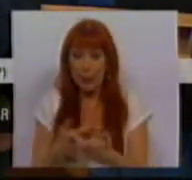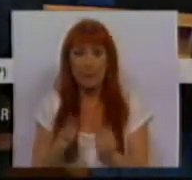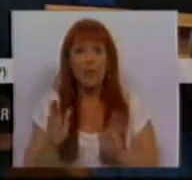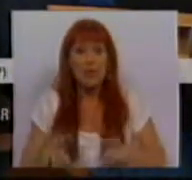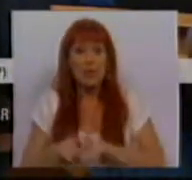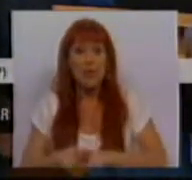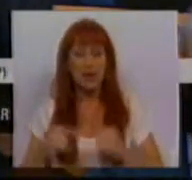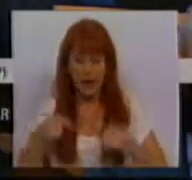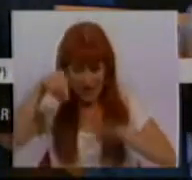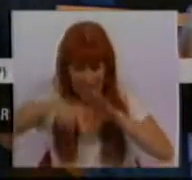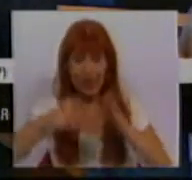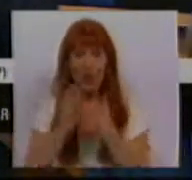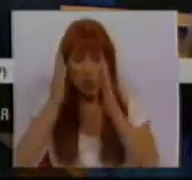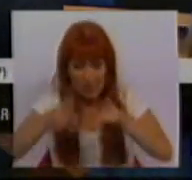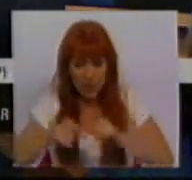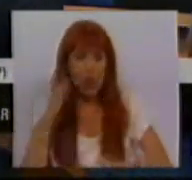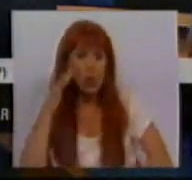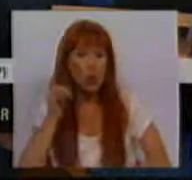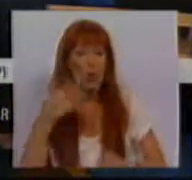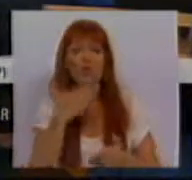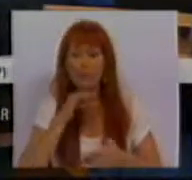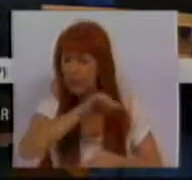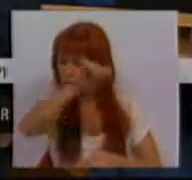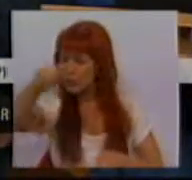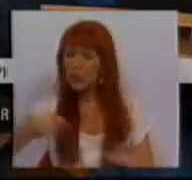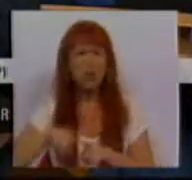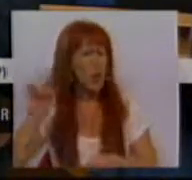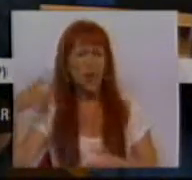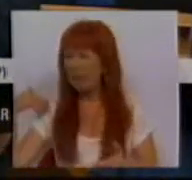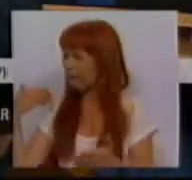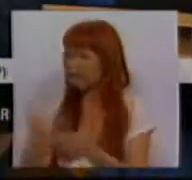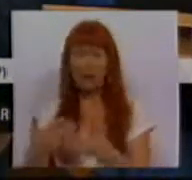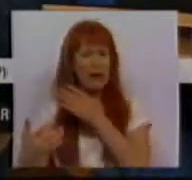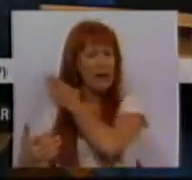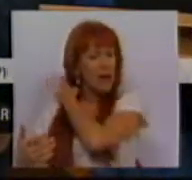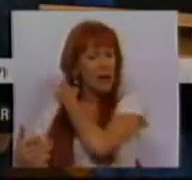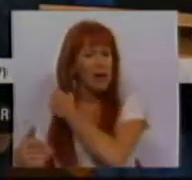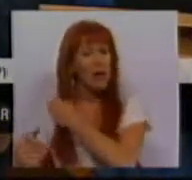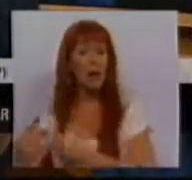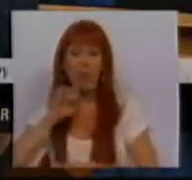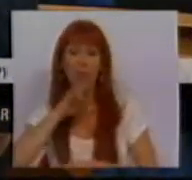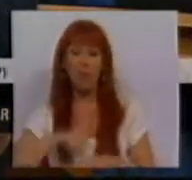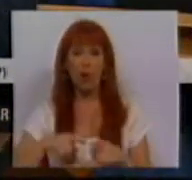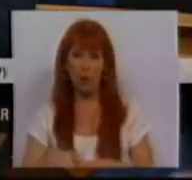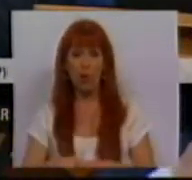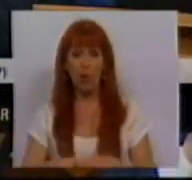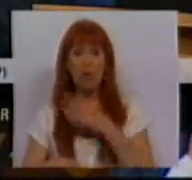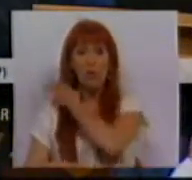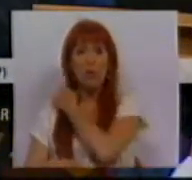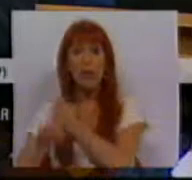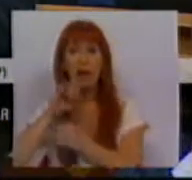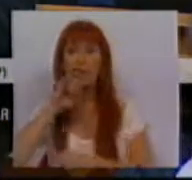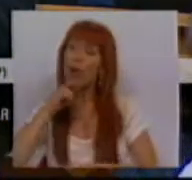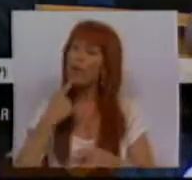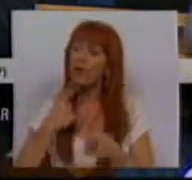é necessário que existam nas escolas em número suficiente, o que não tem acontecido de todo, para que possam, se quer, ter a